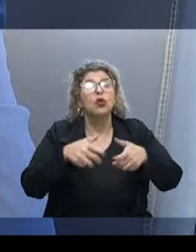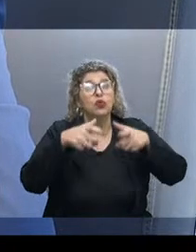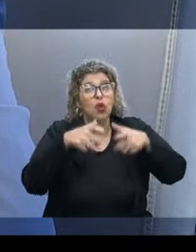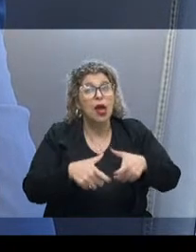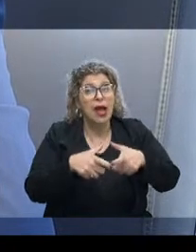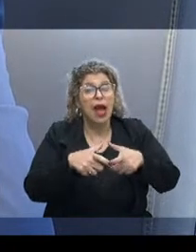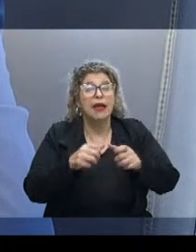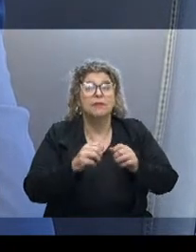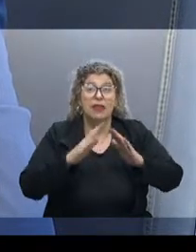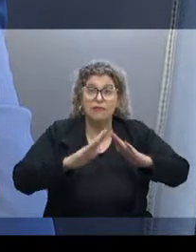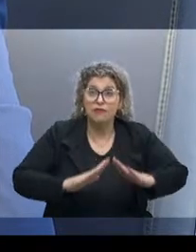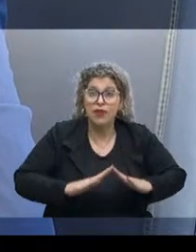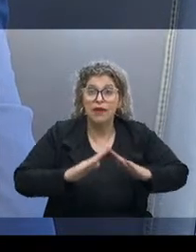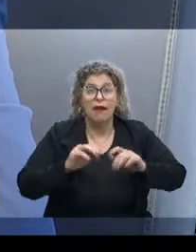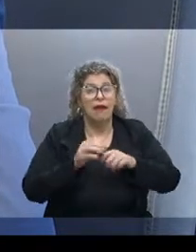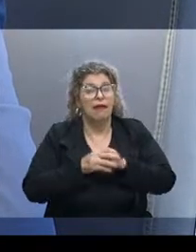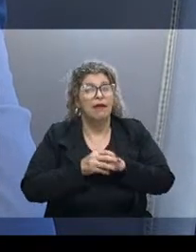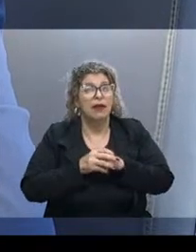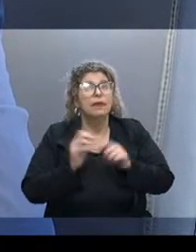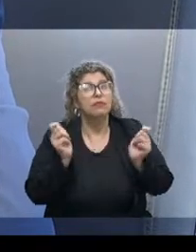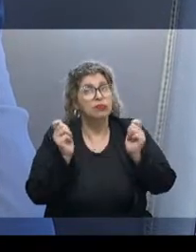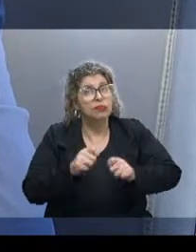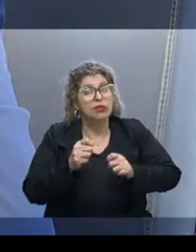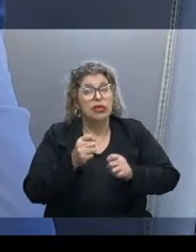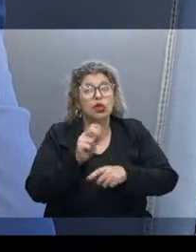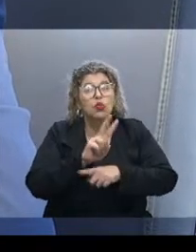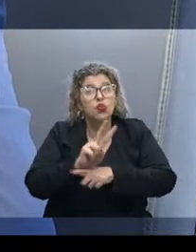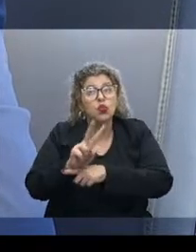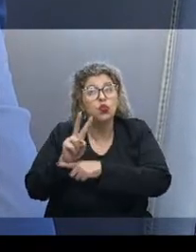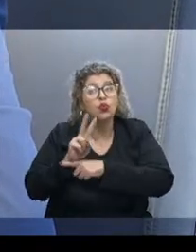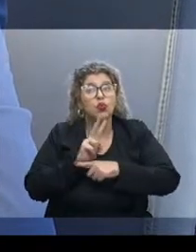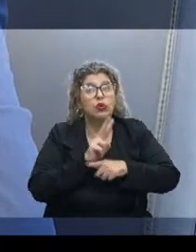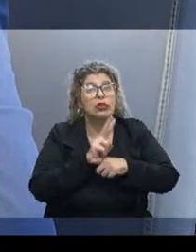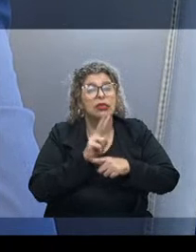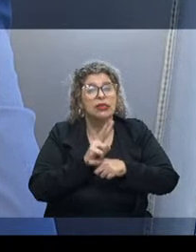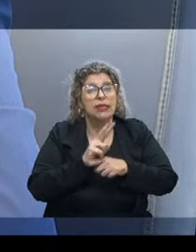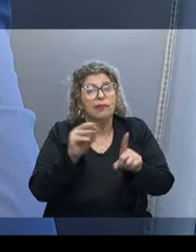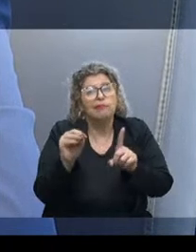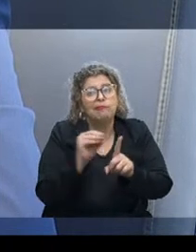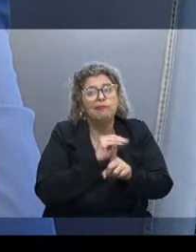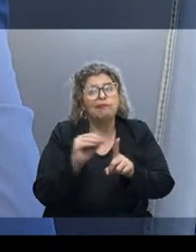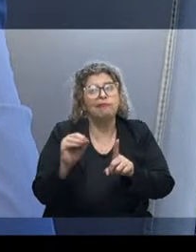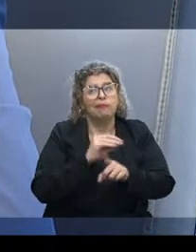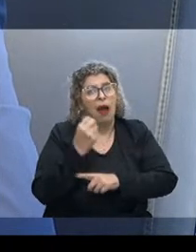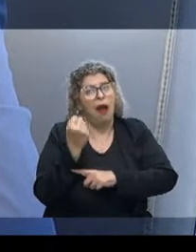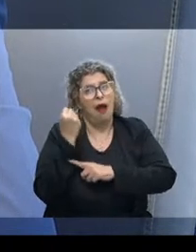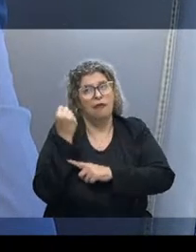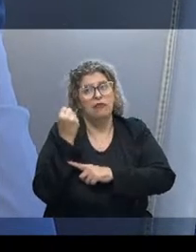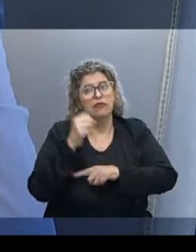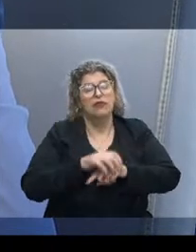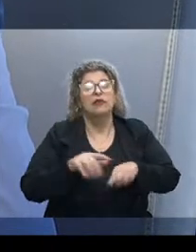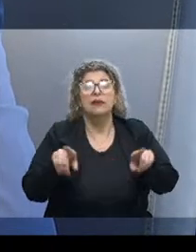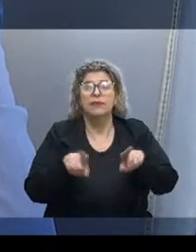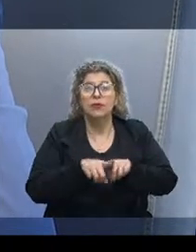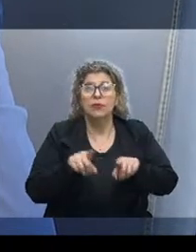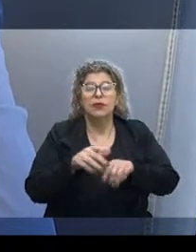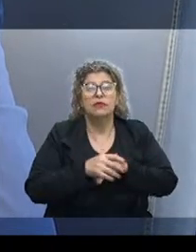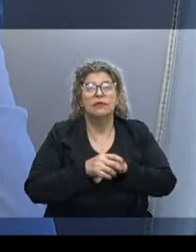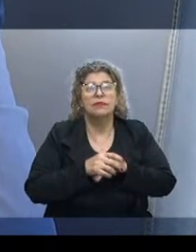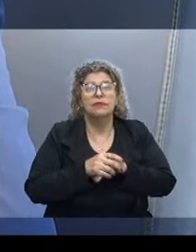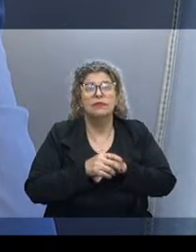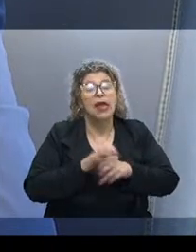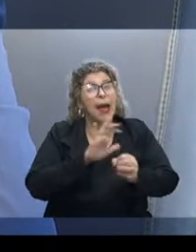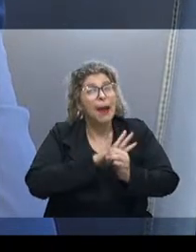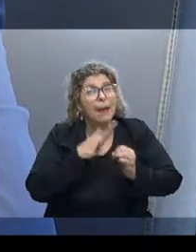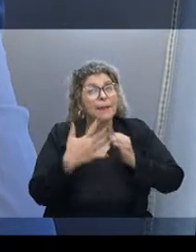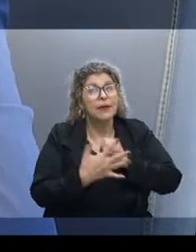mínimas necessárias ali para que pudéssemos proteger essas pessoas em alta vulnerabilidade. Mas eu acho que também a